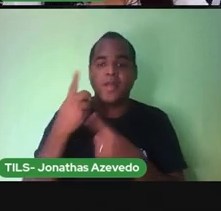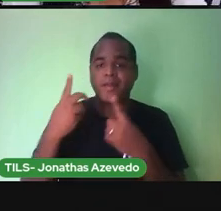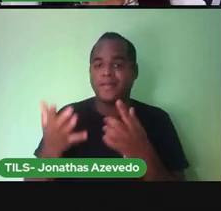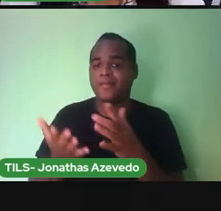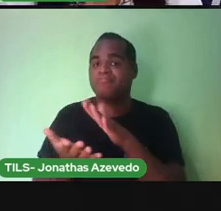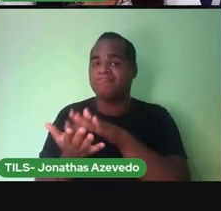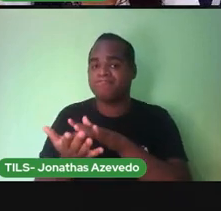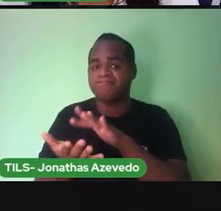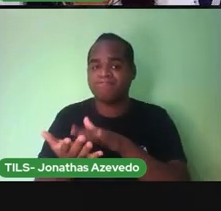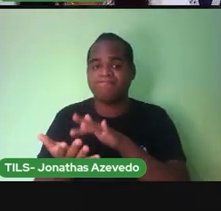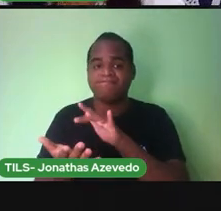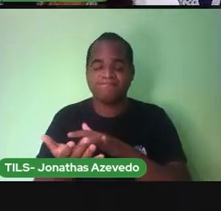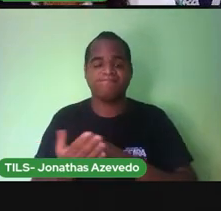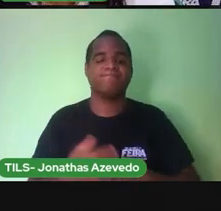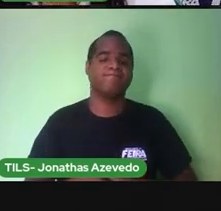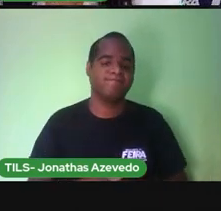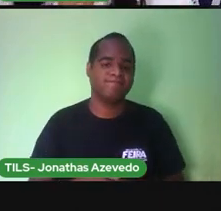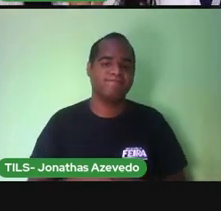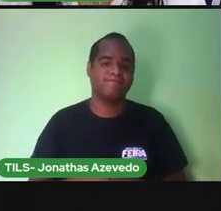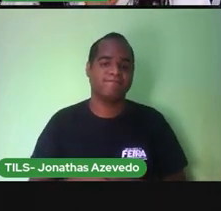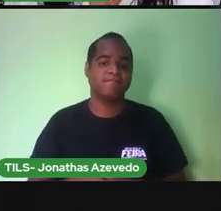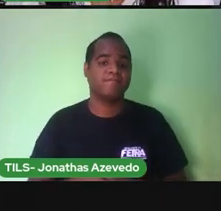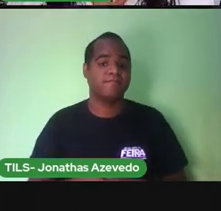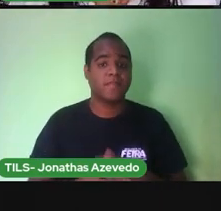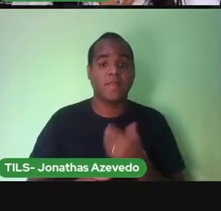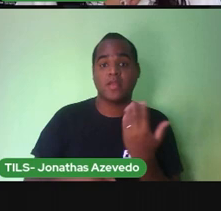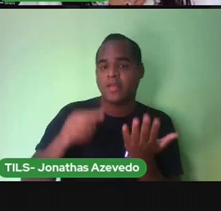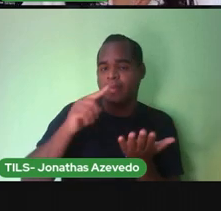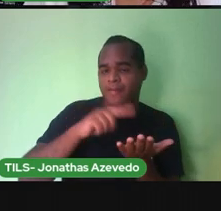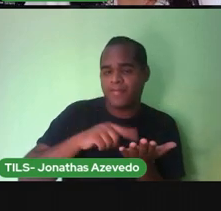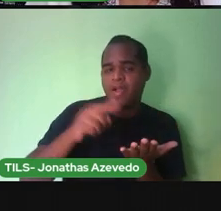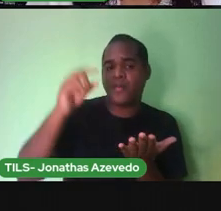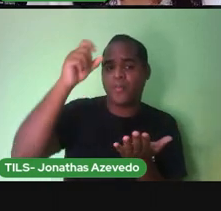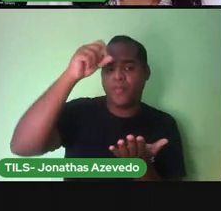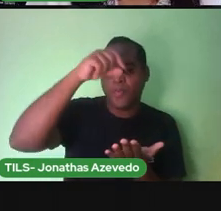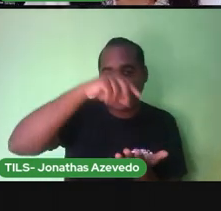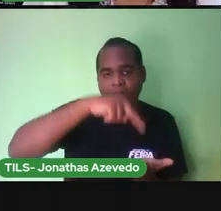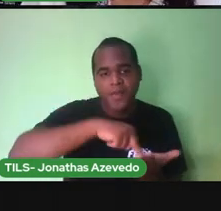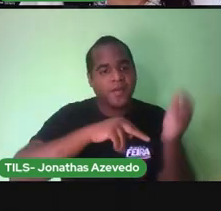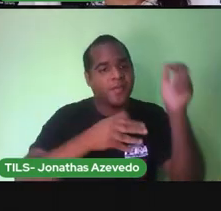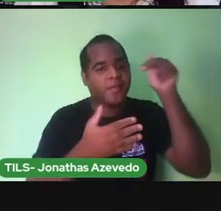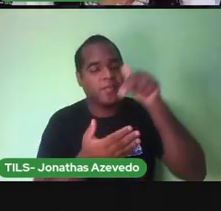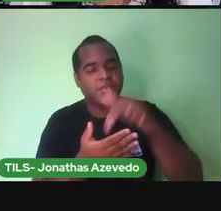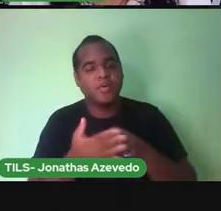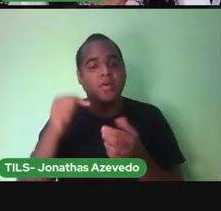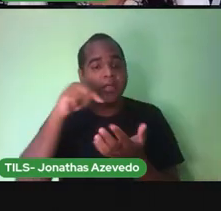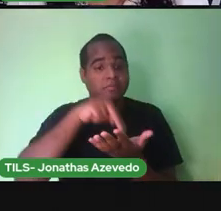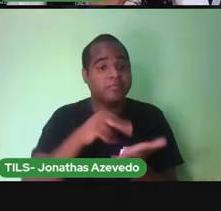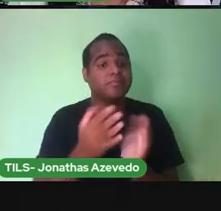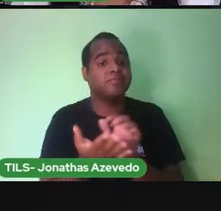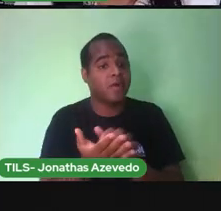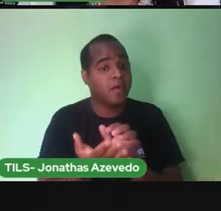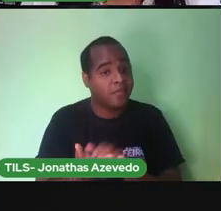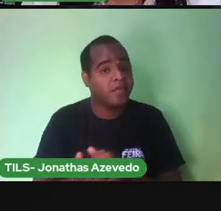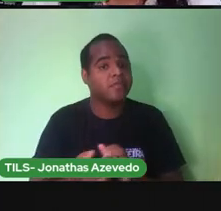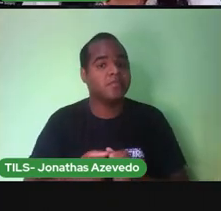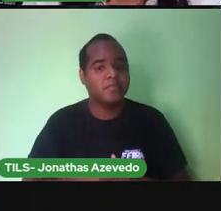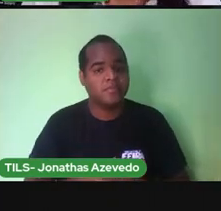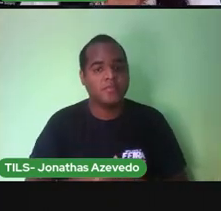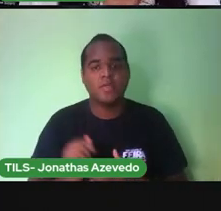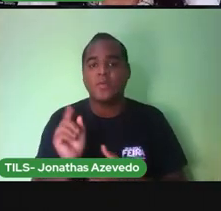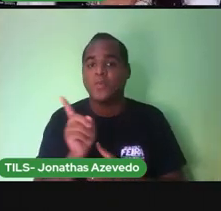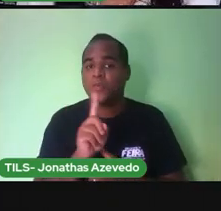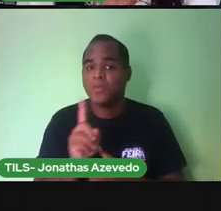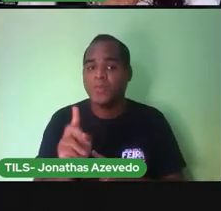aqui na minha mão. Cai, cai o balão, cai, cai o balão aqui na minha mão.